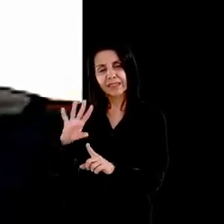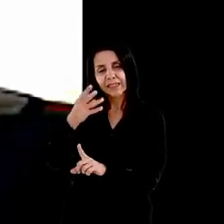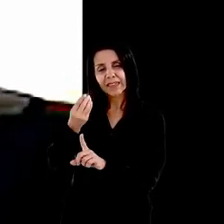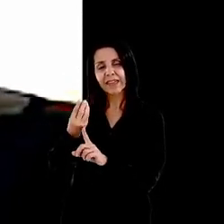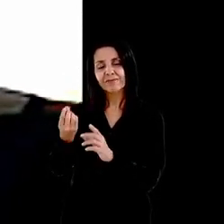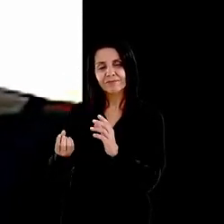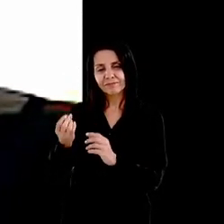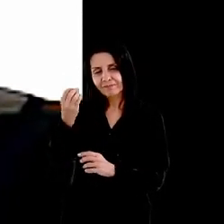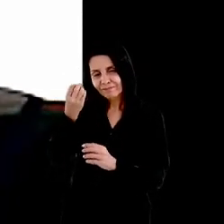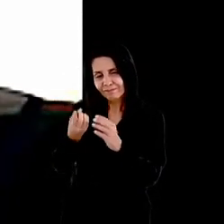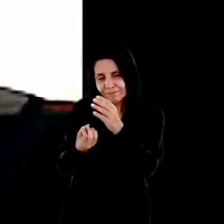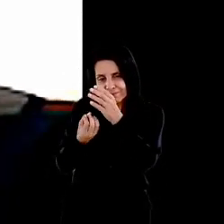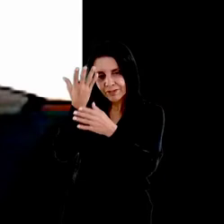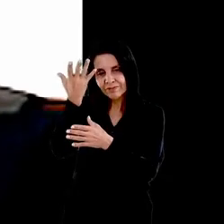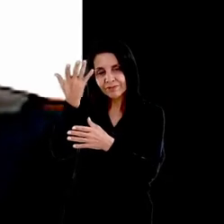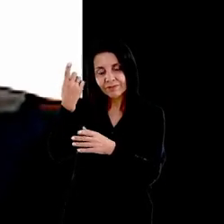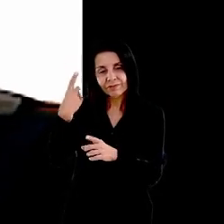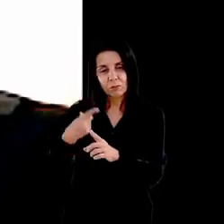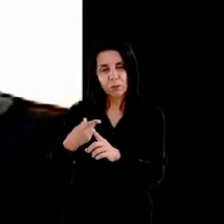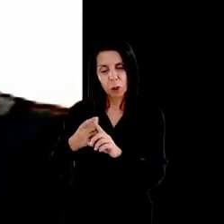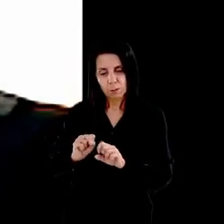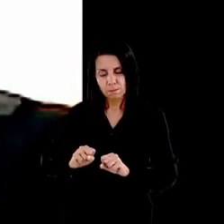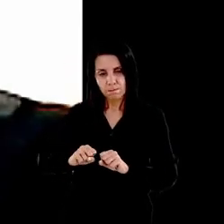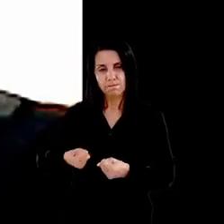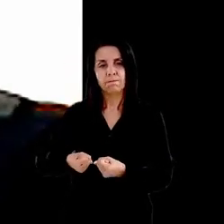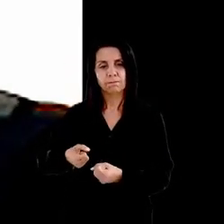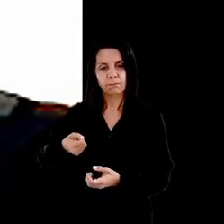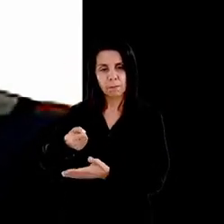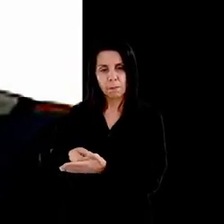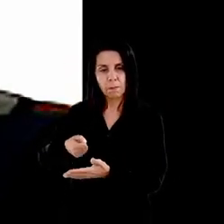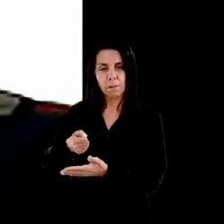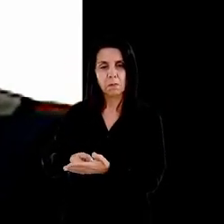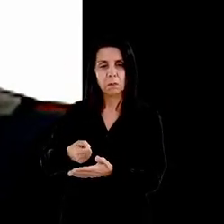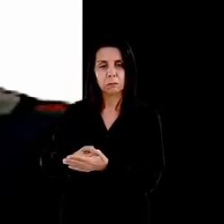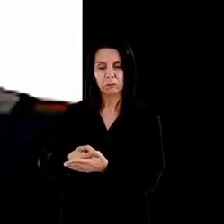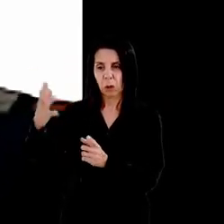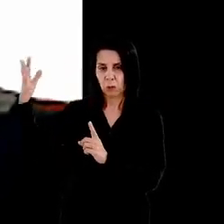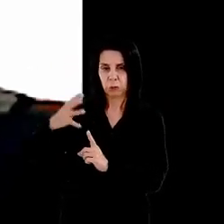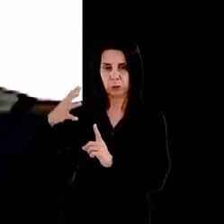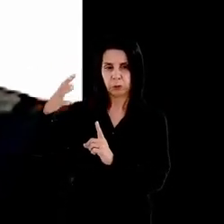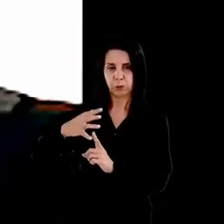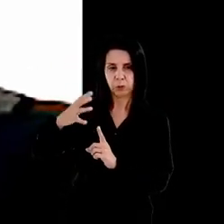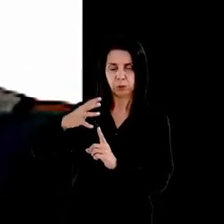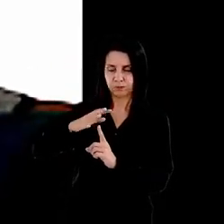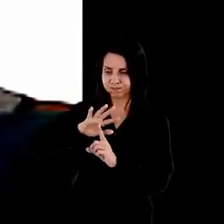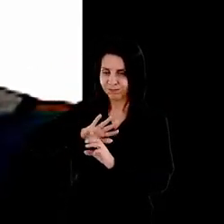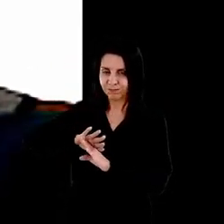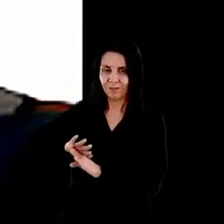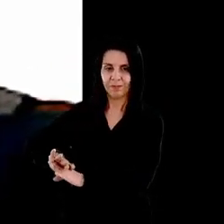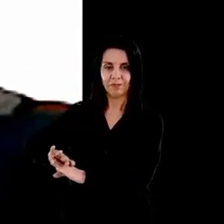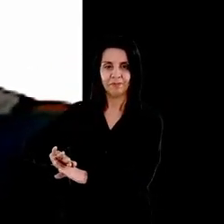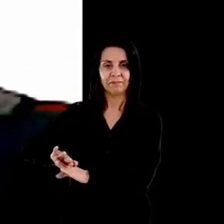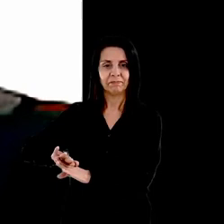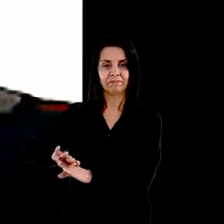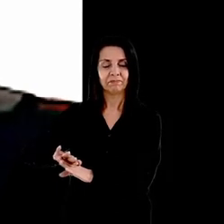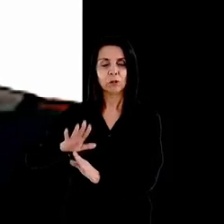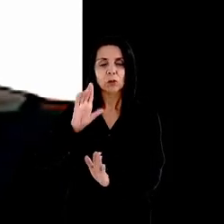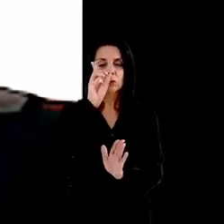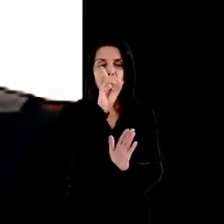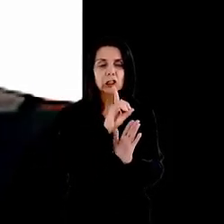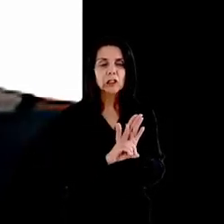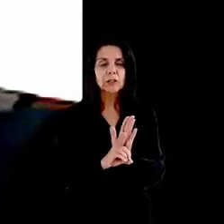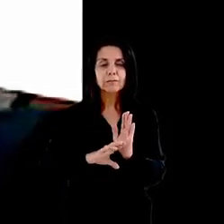feita com uma resistência crítica no enfrentamento a toda forma de opressão de injustiça de negação de direitos